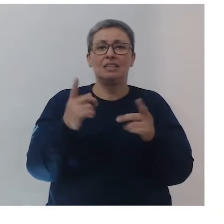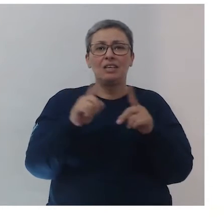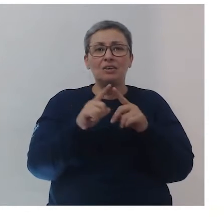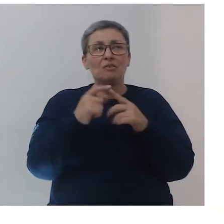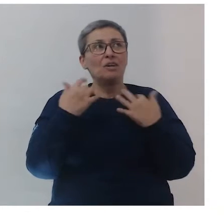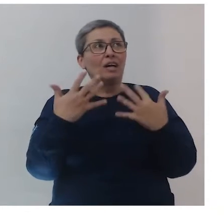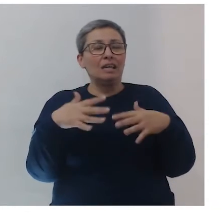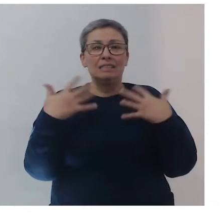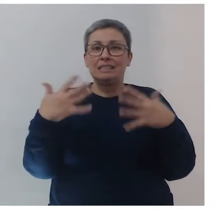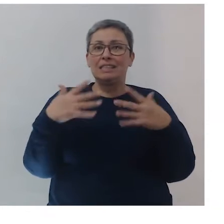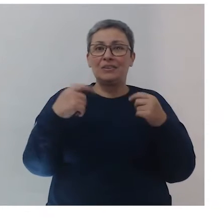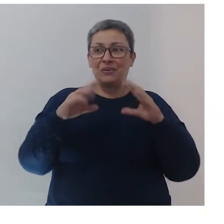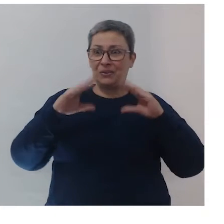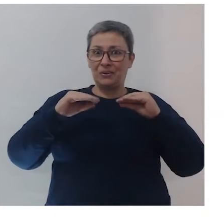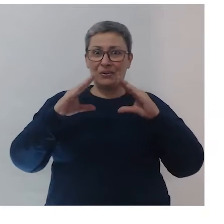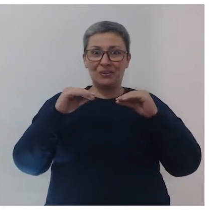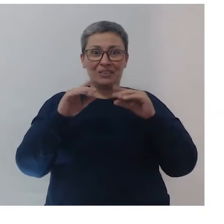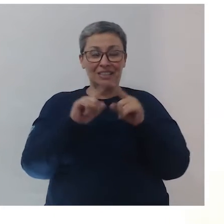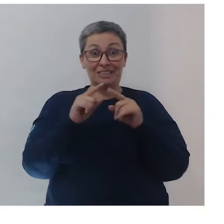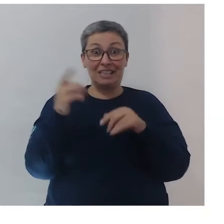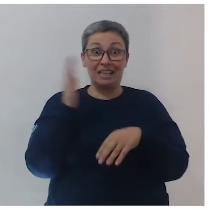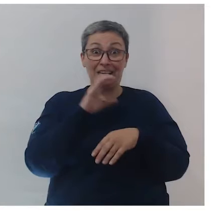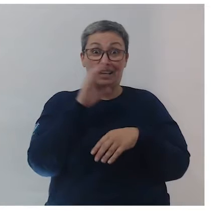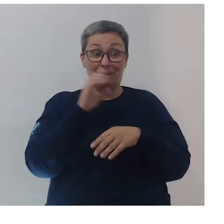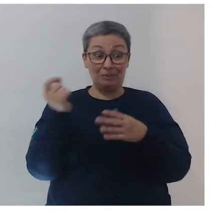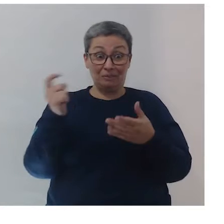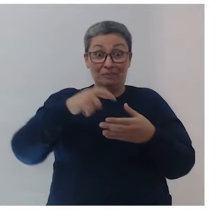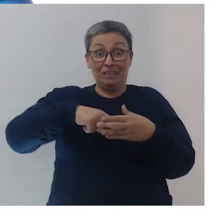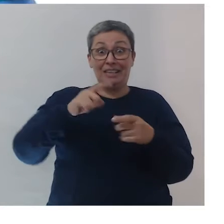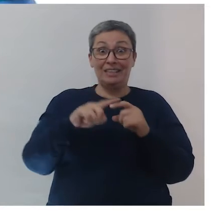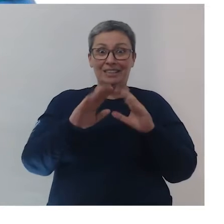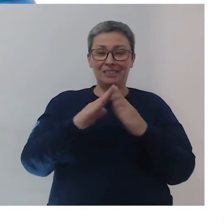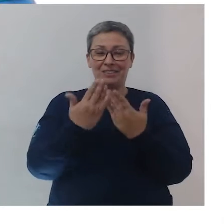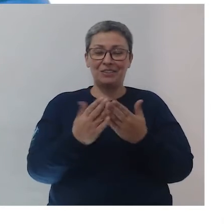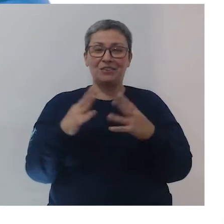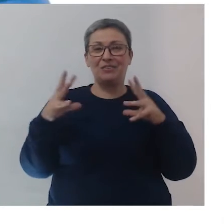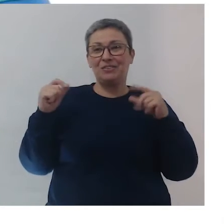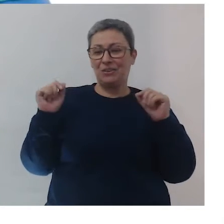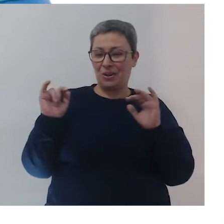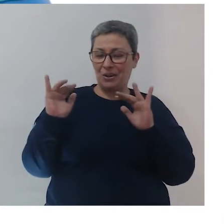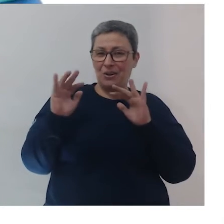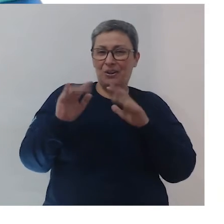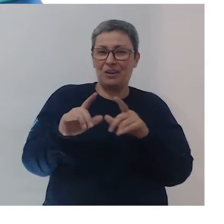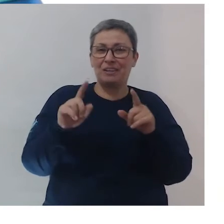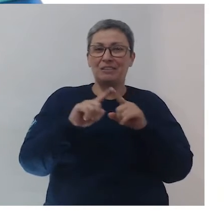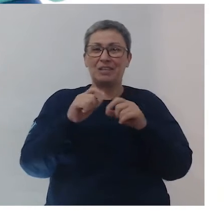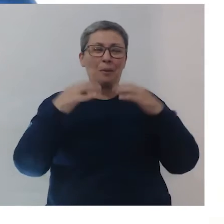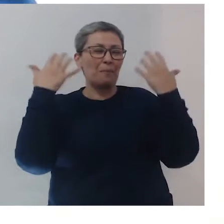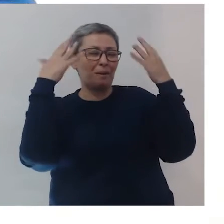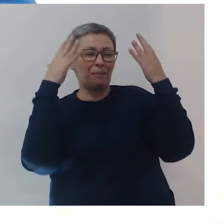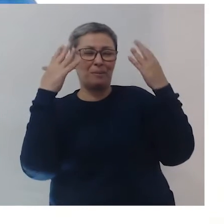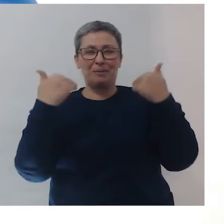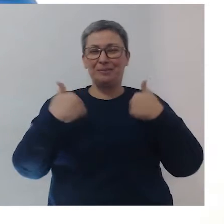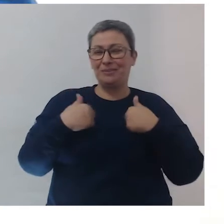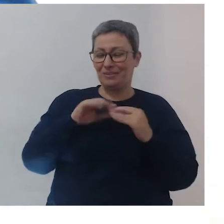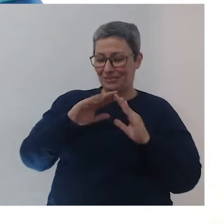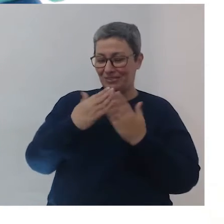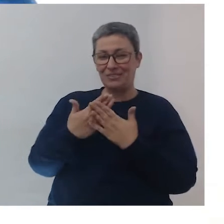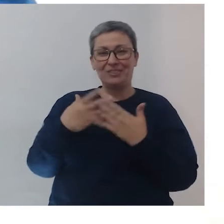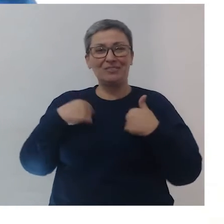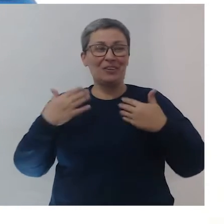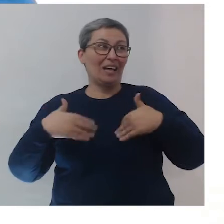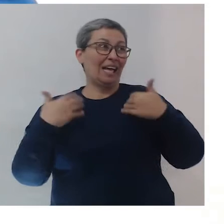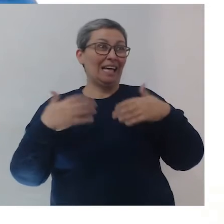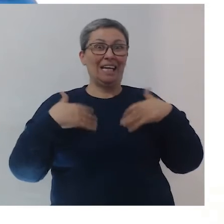Eu fico doido que a noite escurece pra vir pra escola. Aí todo mundo dá parabéns pra mim, deu pra ir na escola.